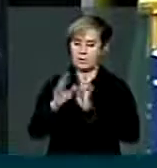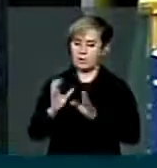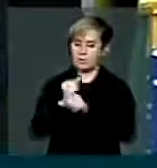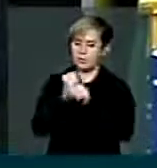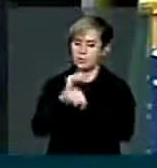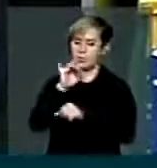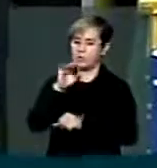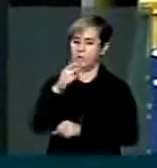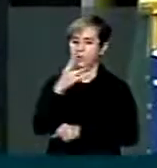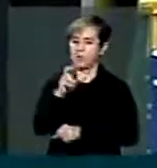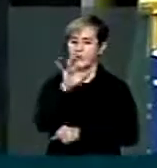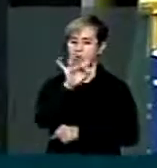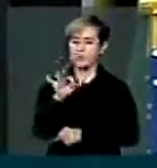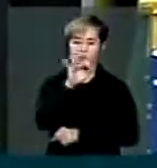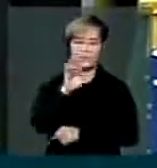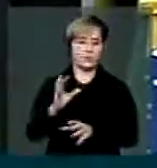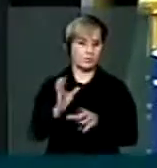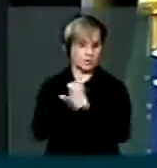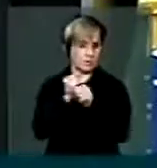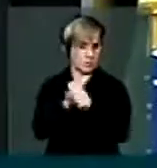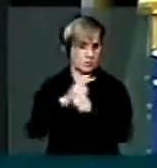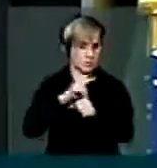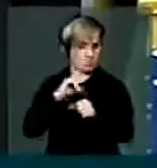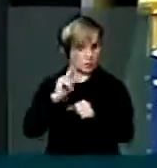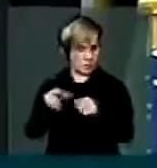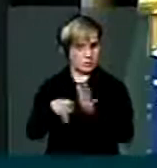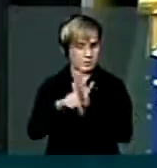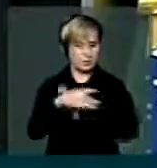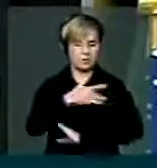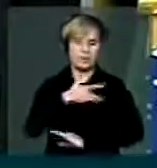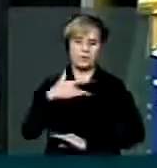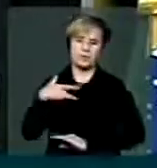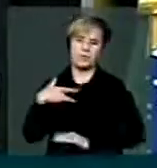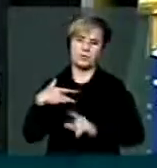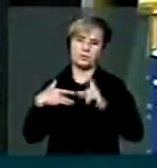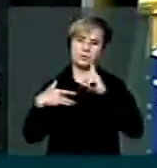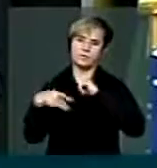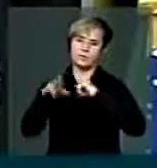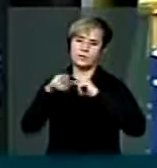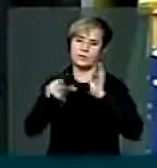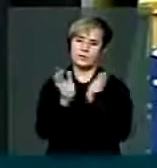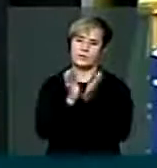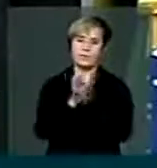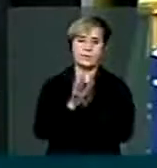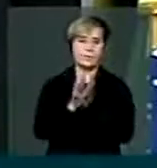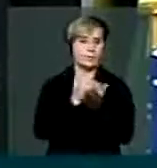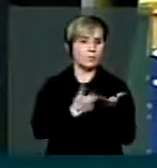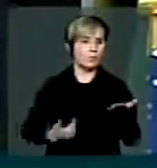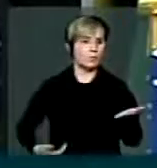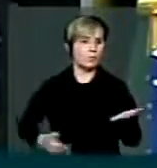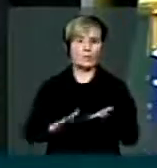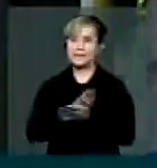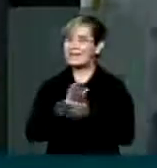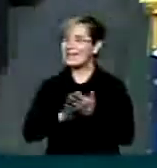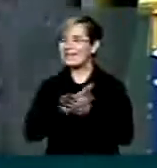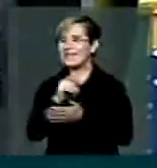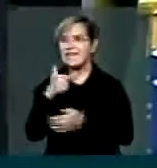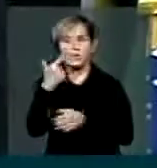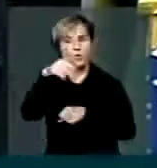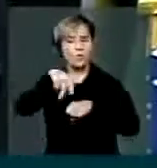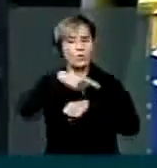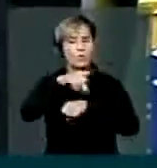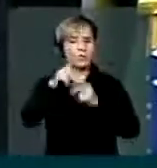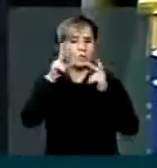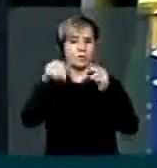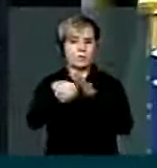45% do orçamento da saúde nesse país é do setor público. Não existe nenhum outro país que tenha um